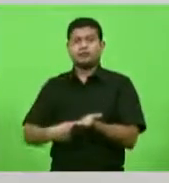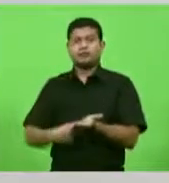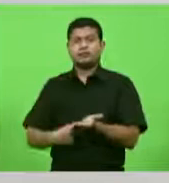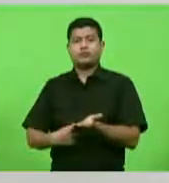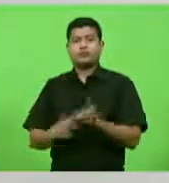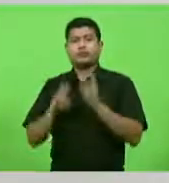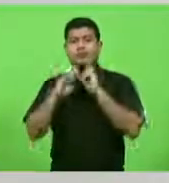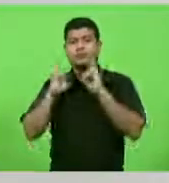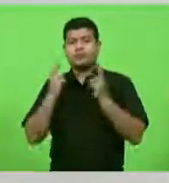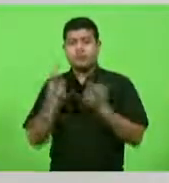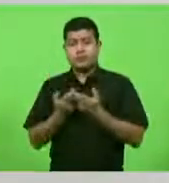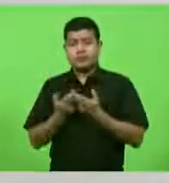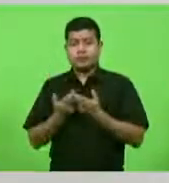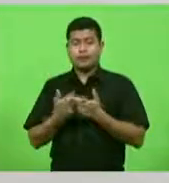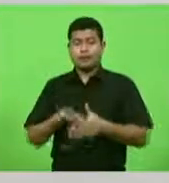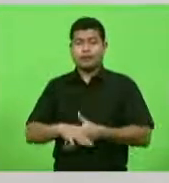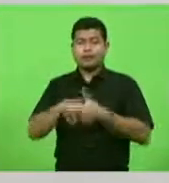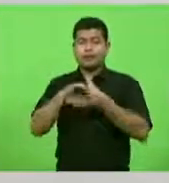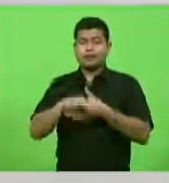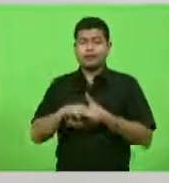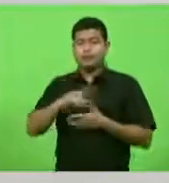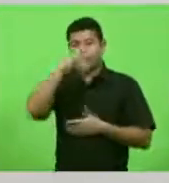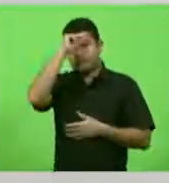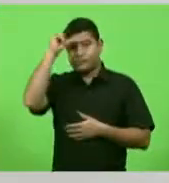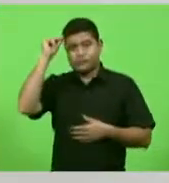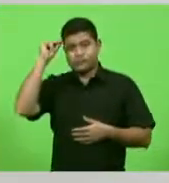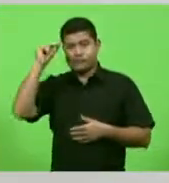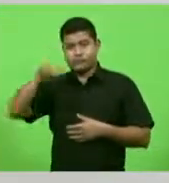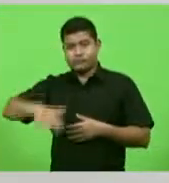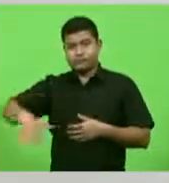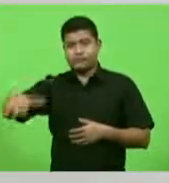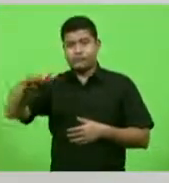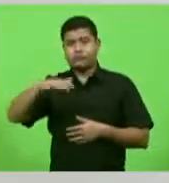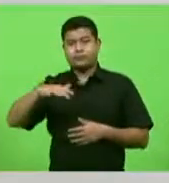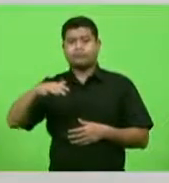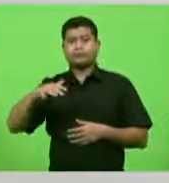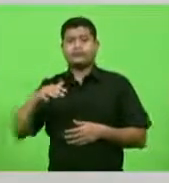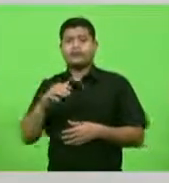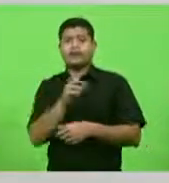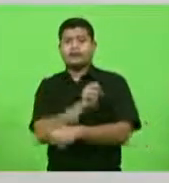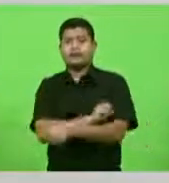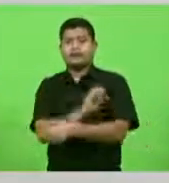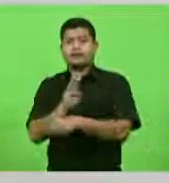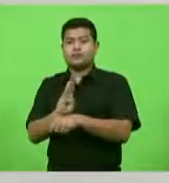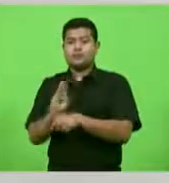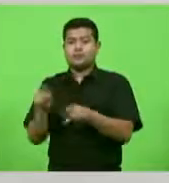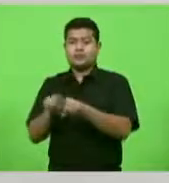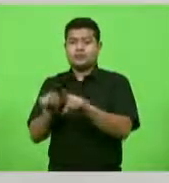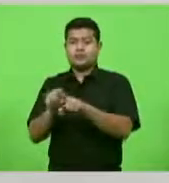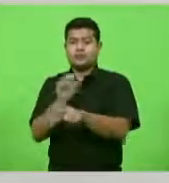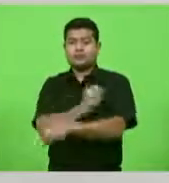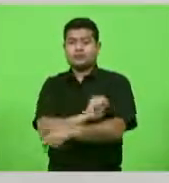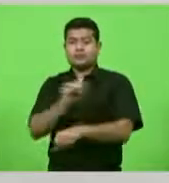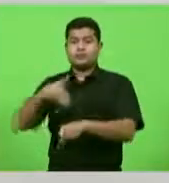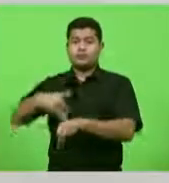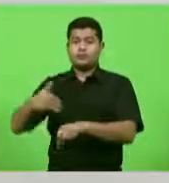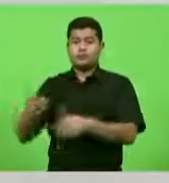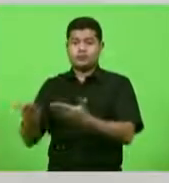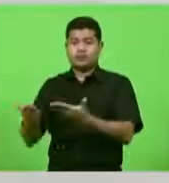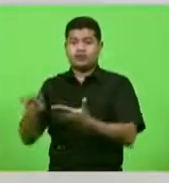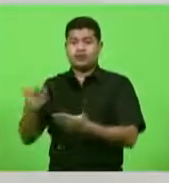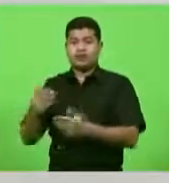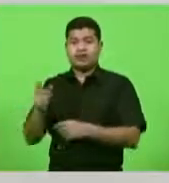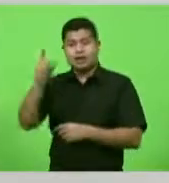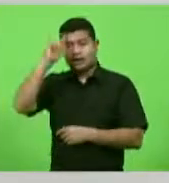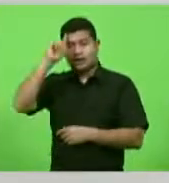reunião feita com as lideranças, prefeitos, lideranças daquela região de São Bonifácio e São Martinho, o compromisso de 60 dias, o